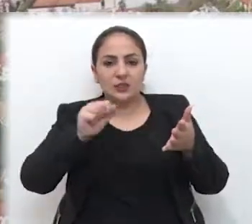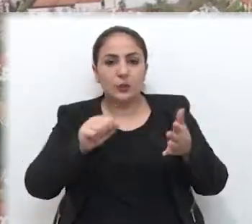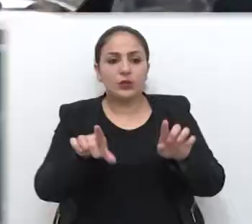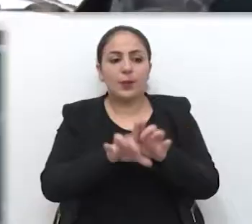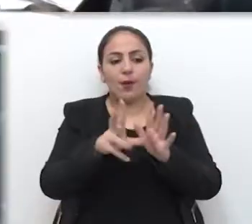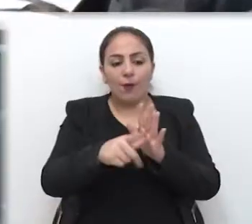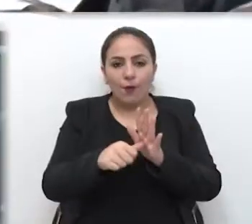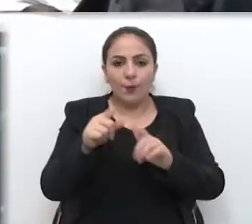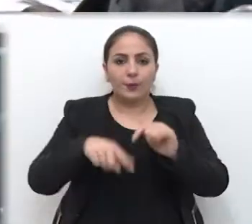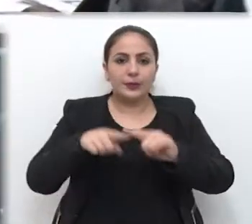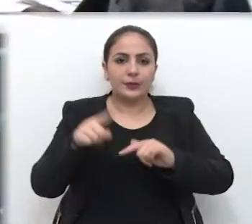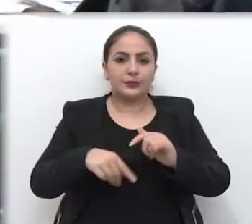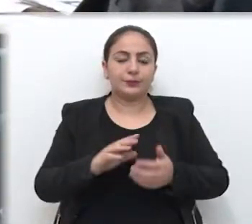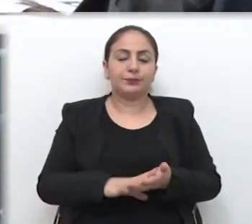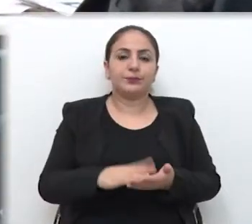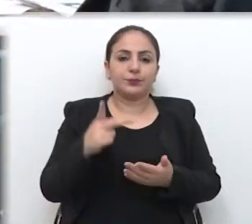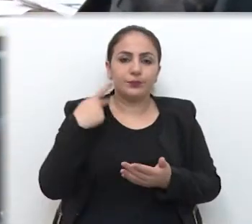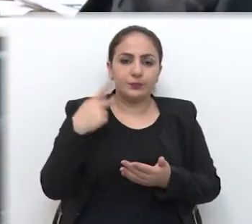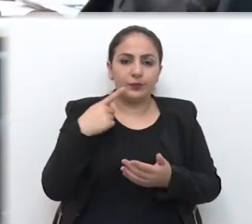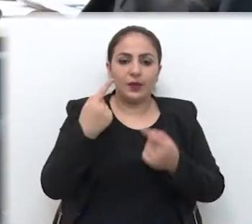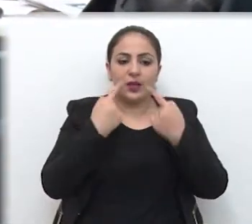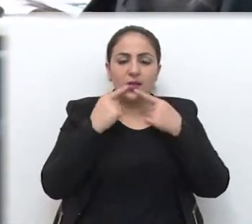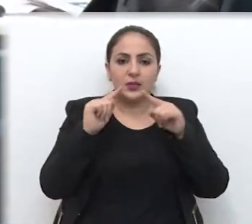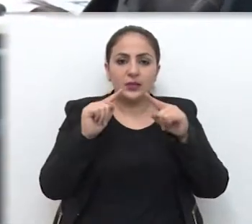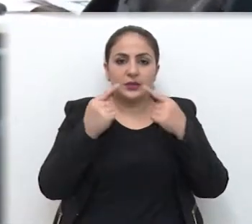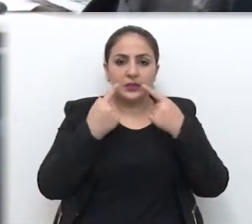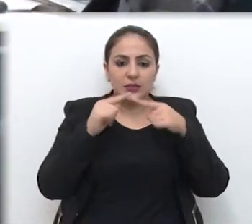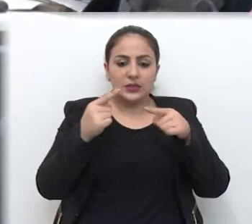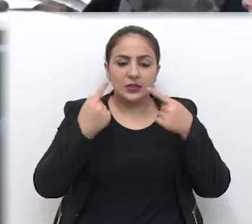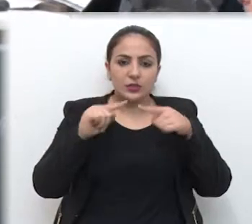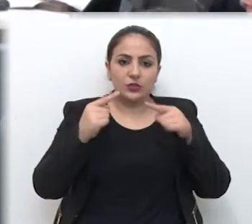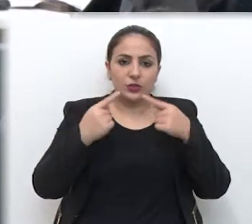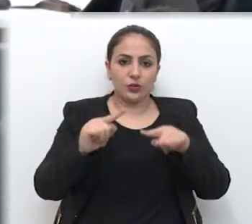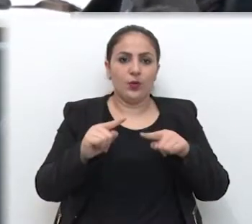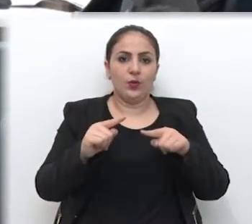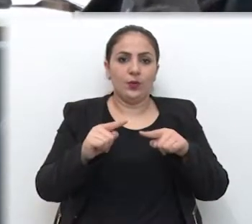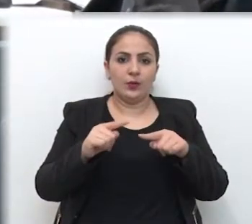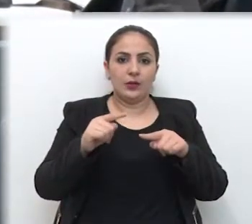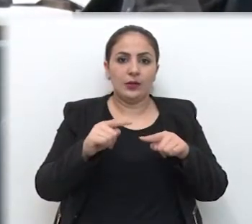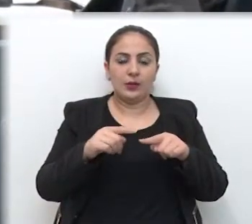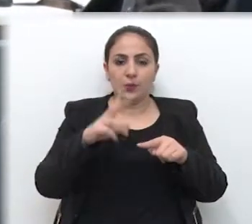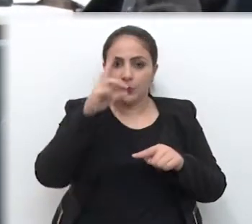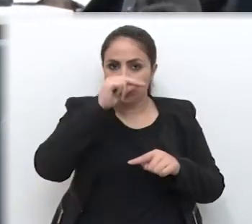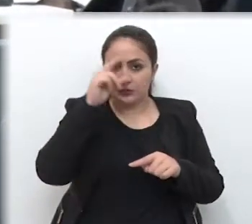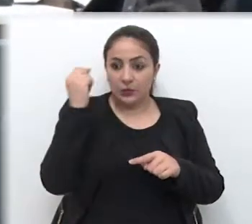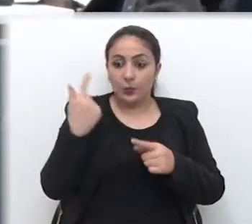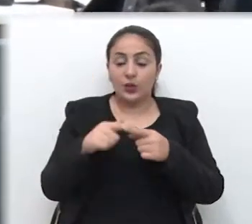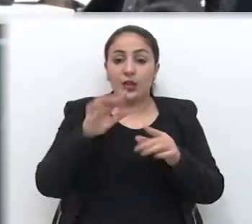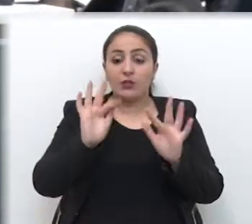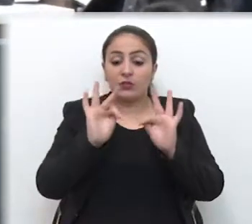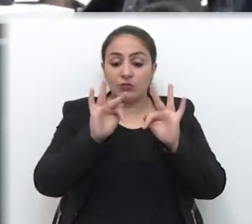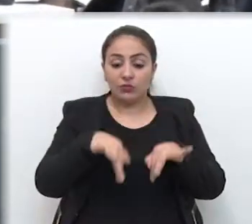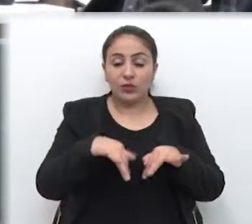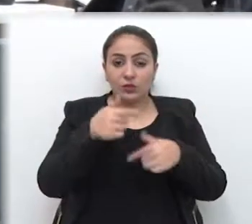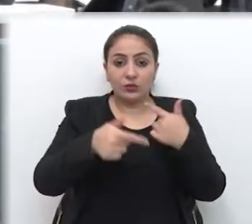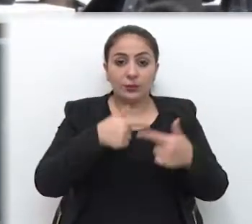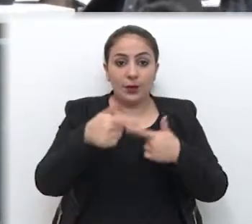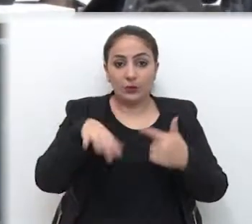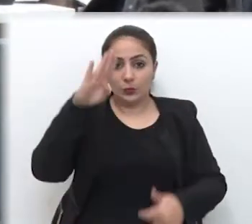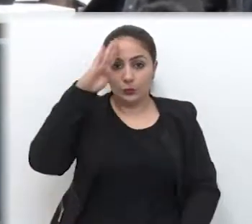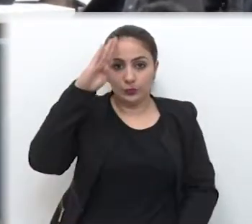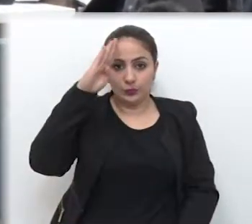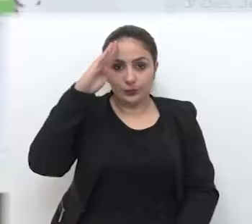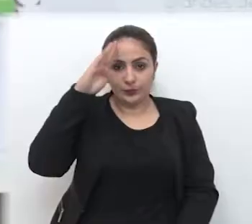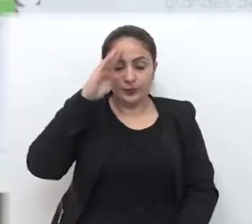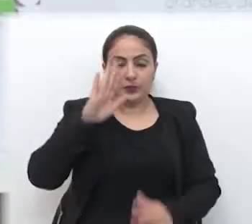materiais. O vereador Márcio Patussi criticou a decisão do município de retirar o serviço de vigilância das